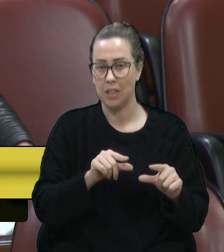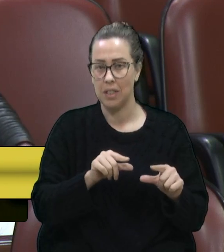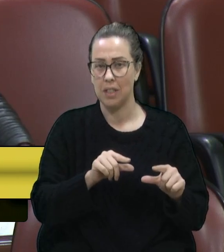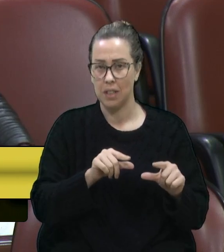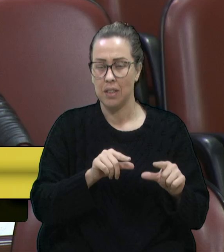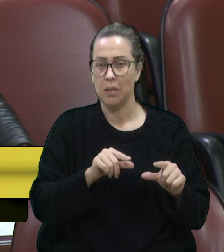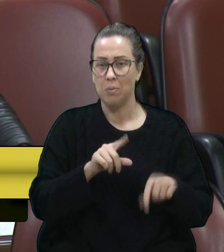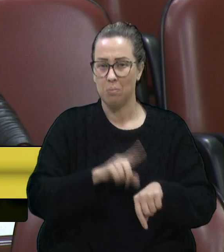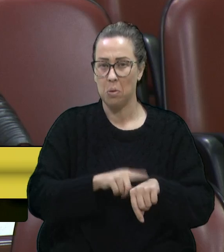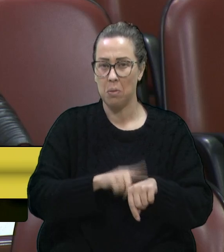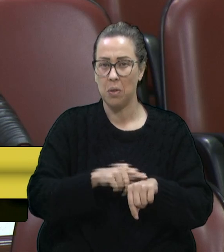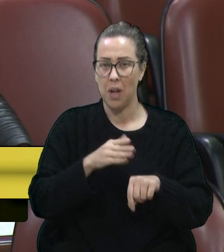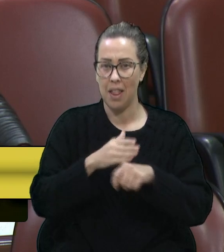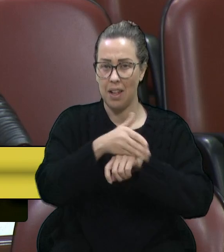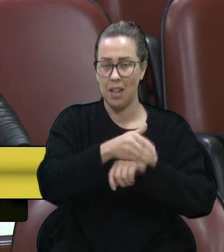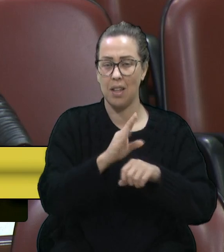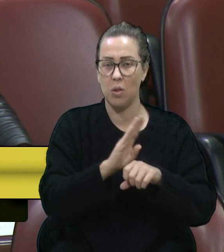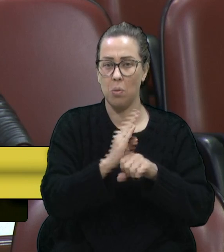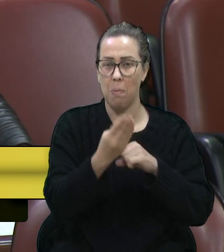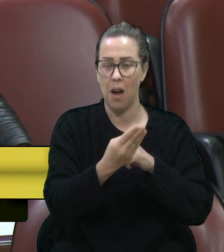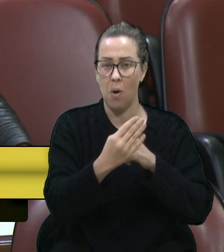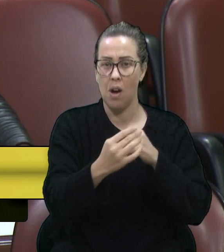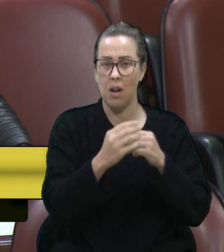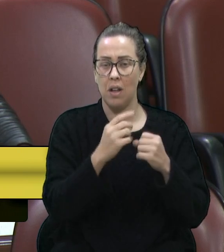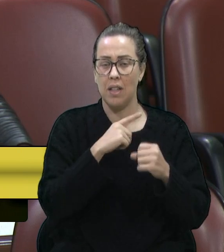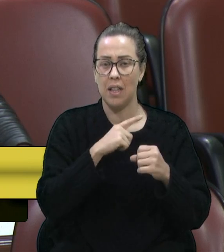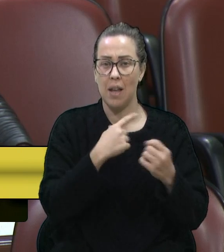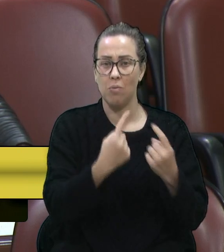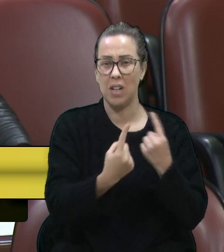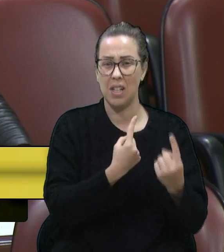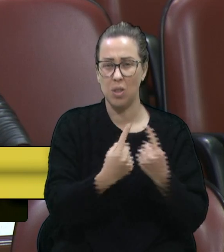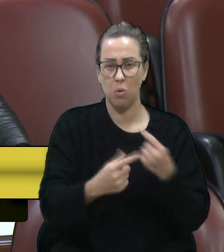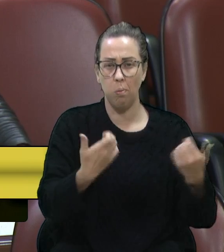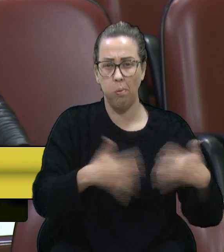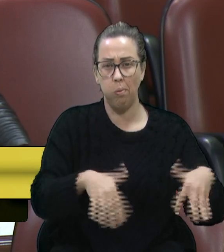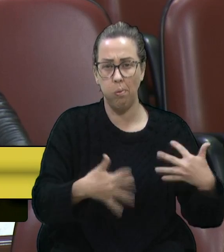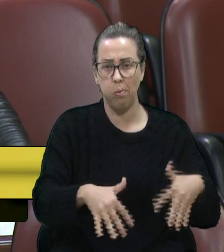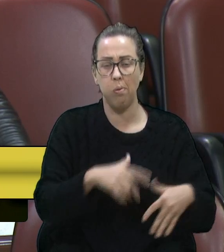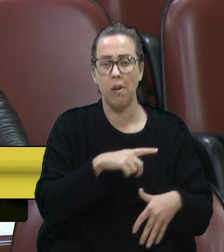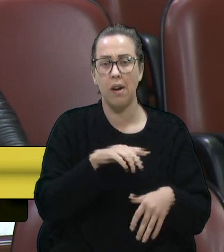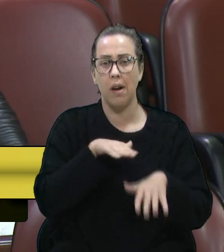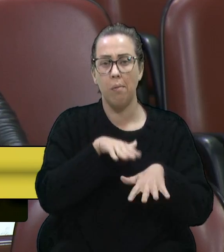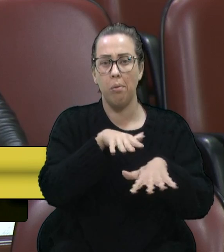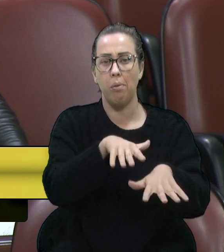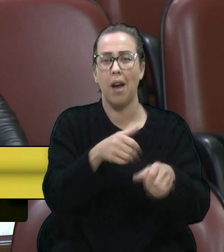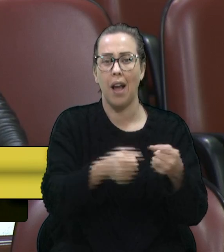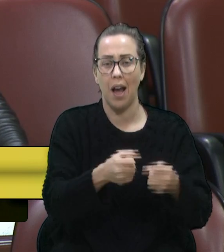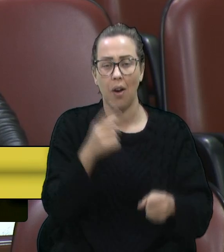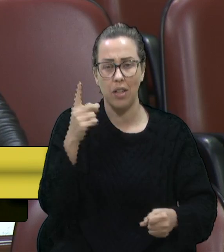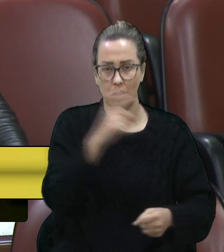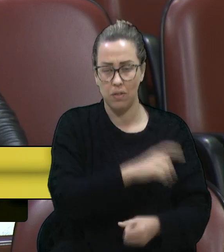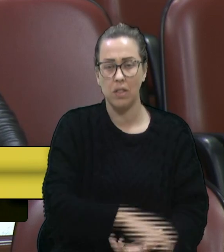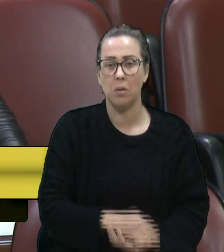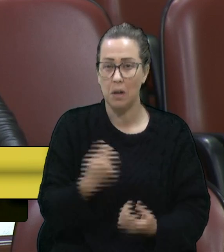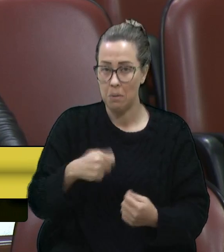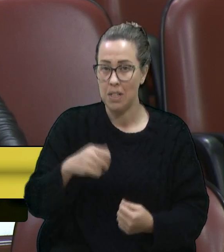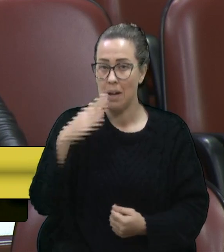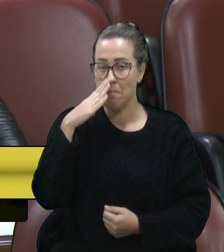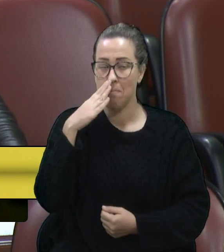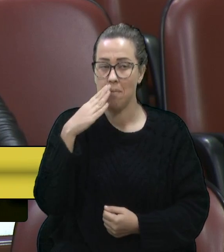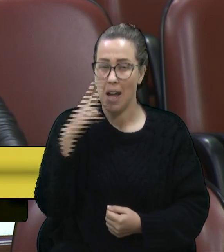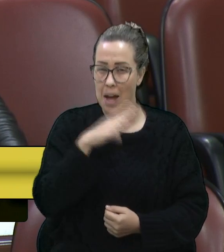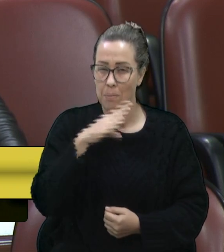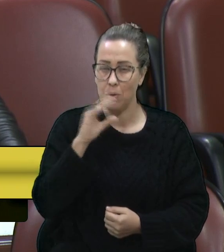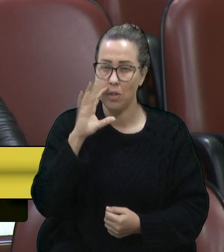situação, que é a entrada do bairro Jardim Eldorado, que tanto precisa, e precisa de algo mais forte, sim. Estaremos juntos,